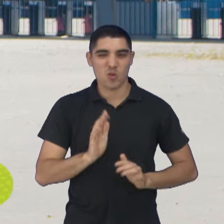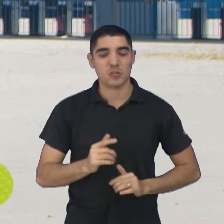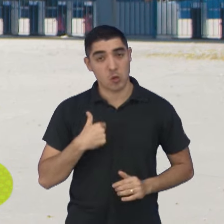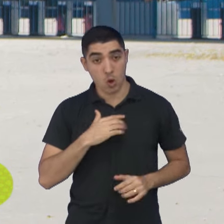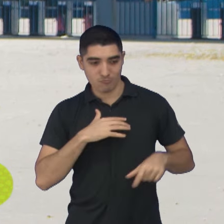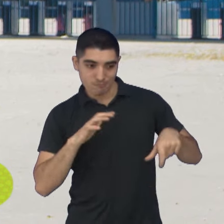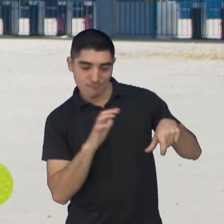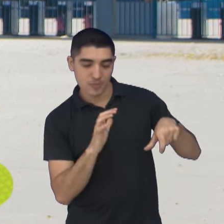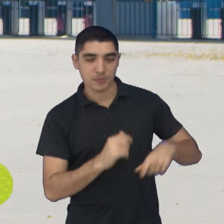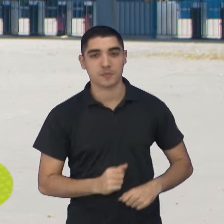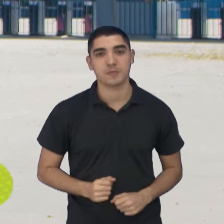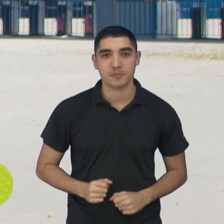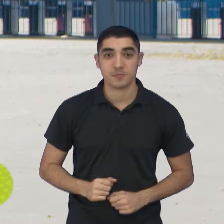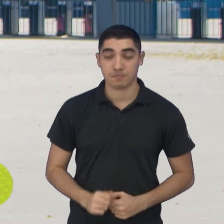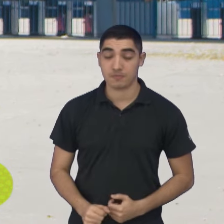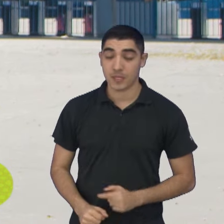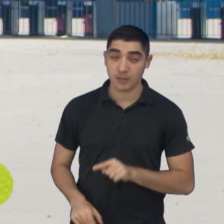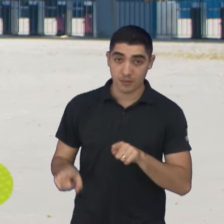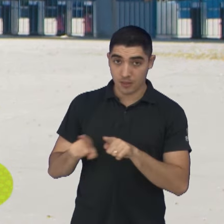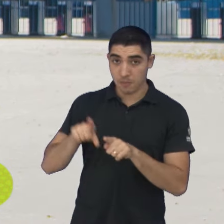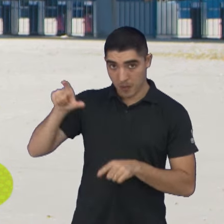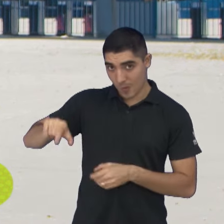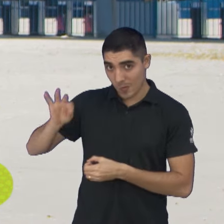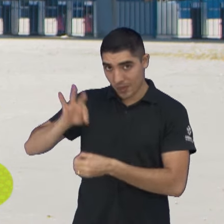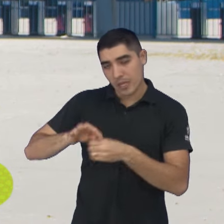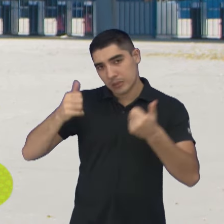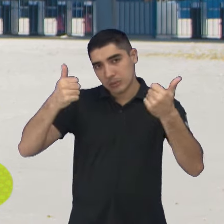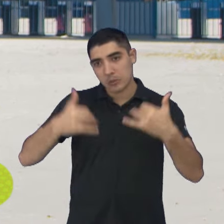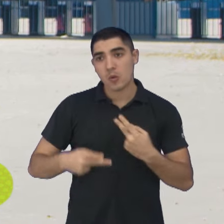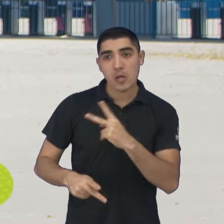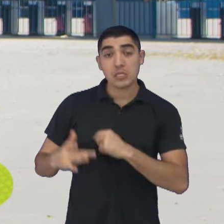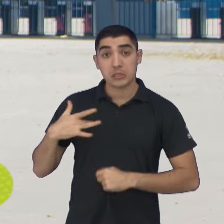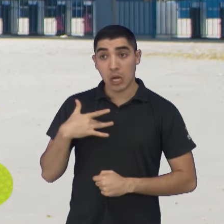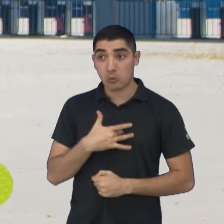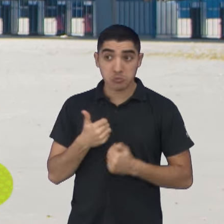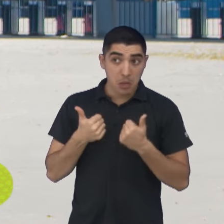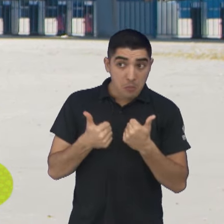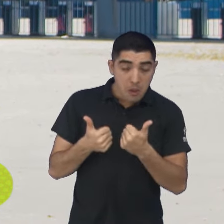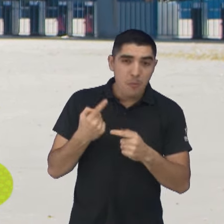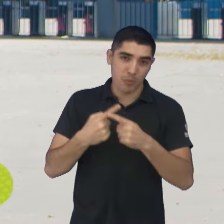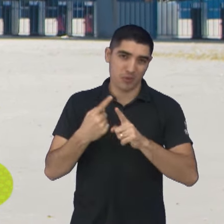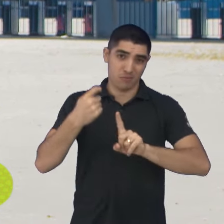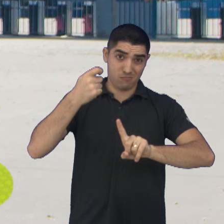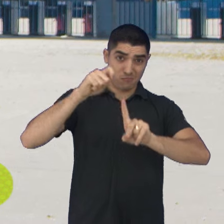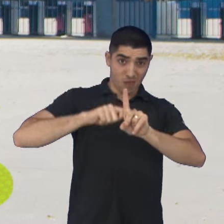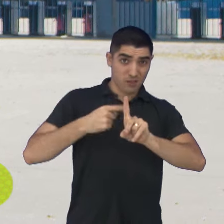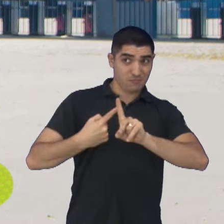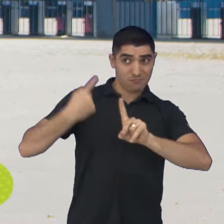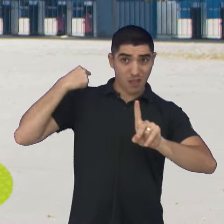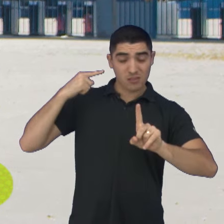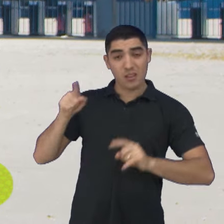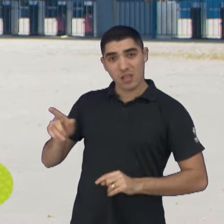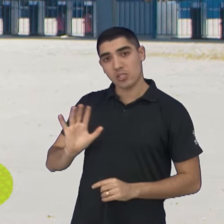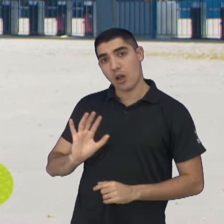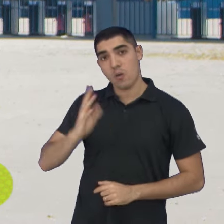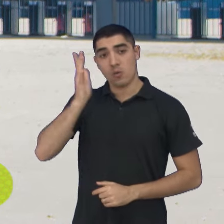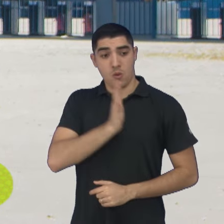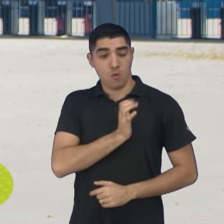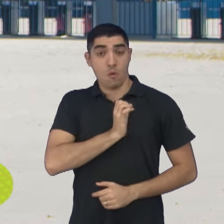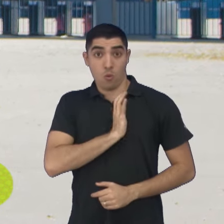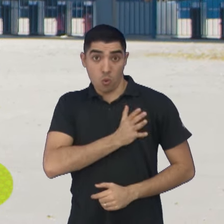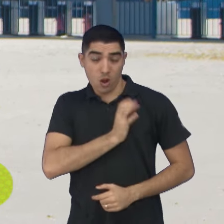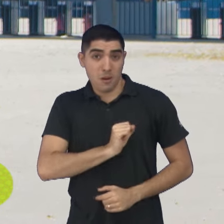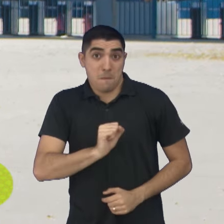Para finalizar, Sérgio também falou sobre o seu estado de saúde. Há um mês atrás, o treinador sofreu um infarto,